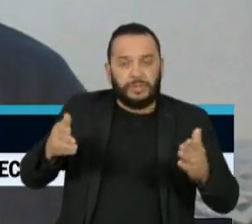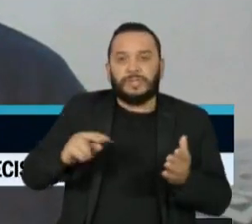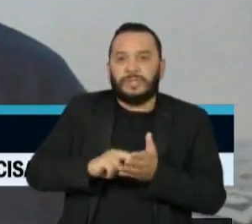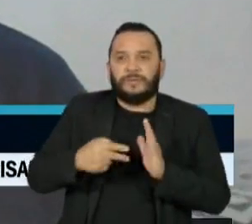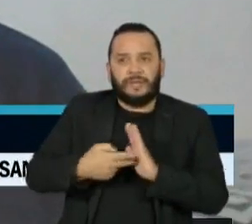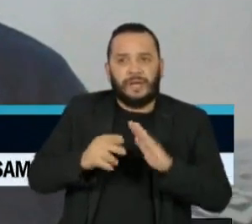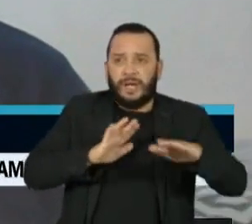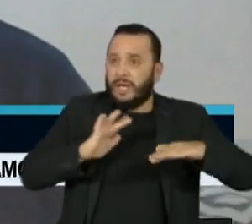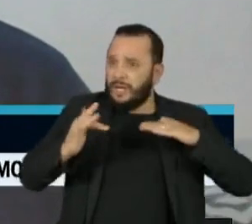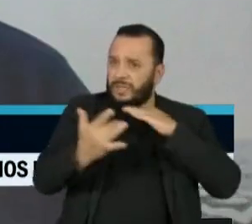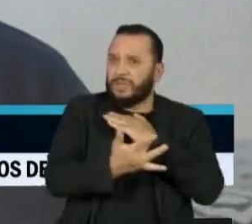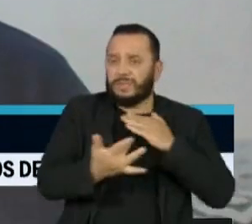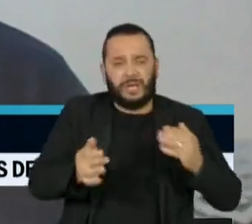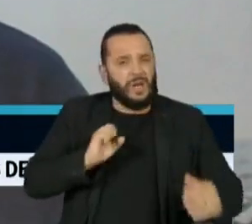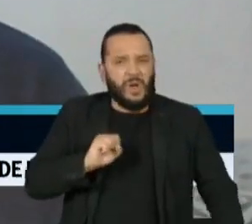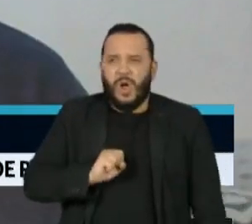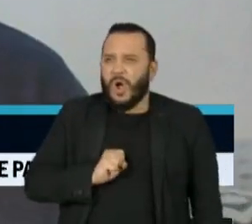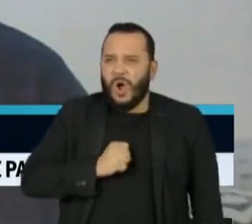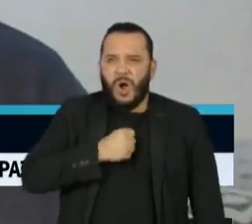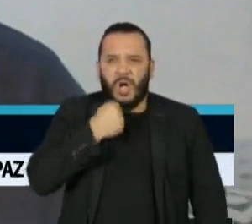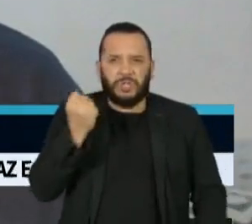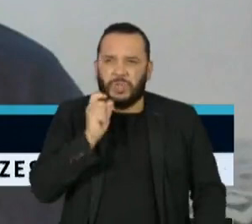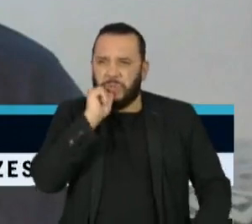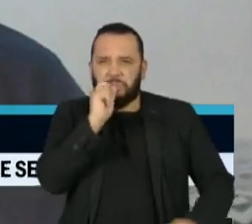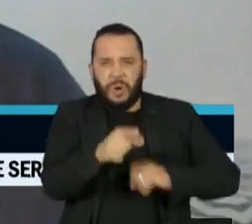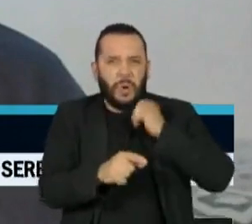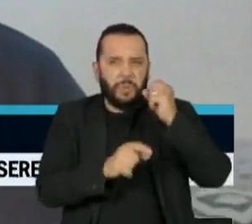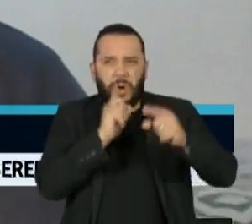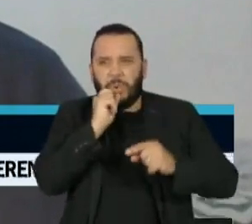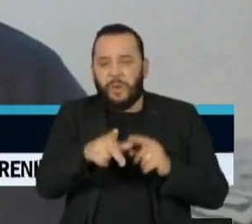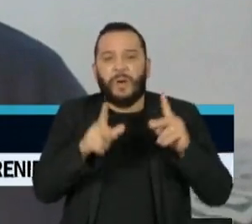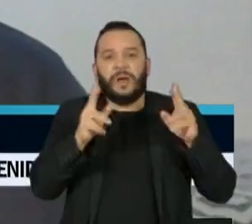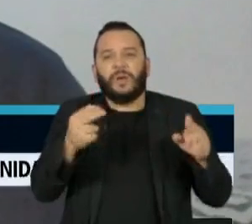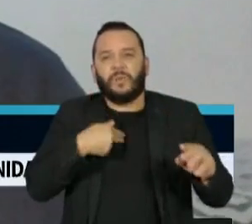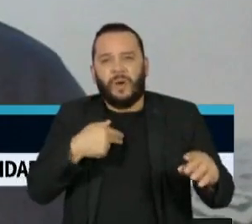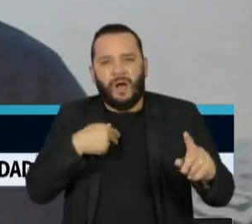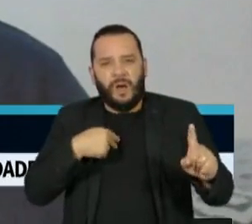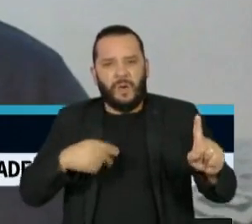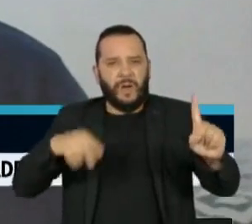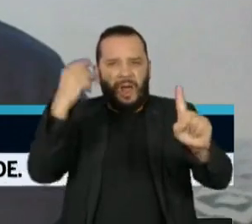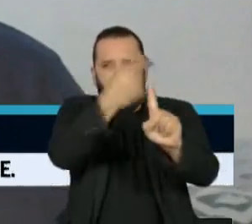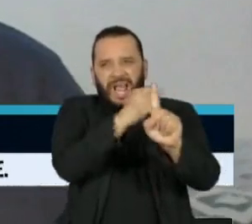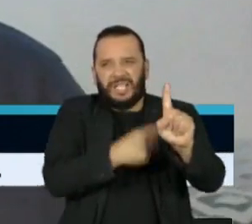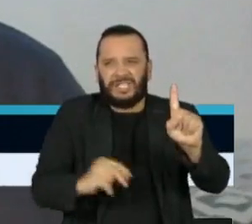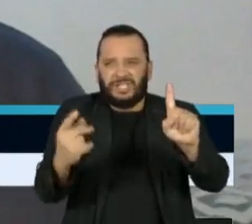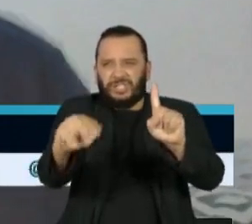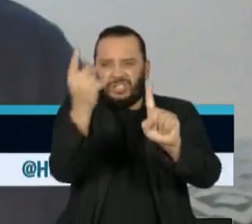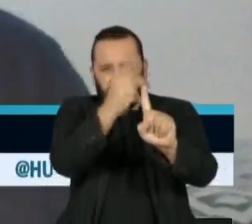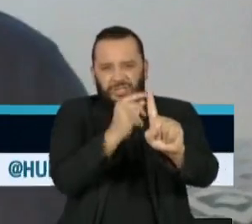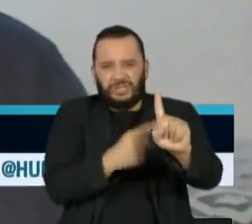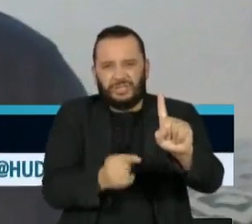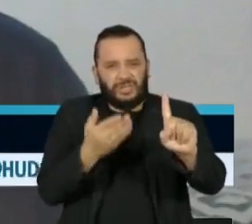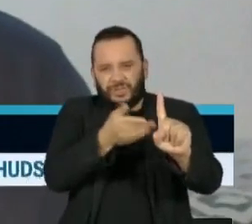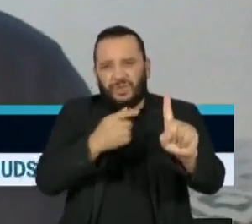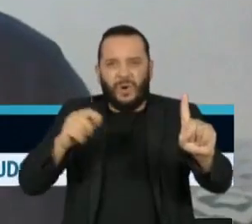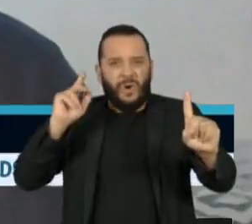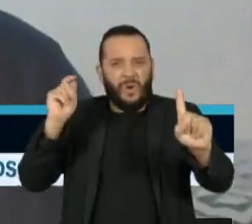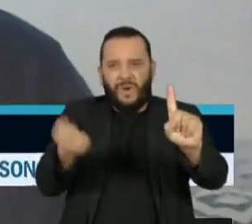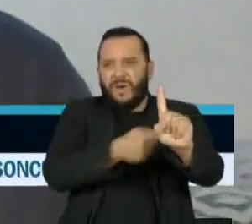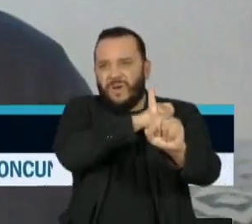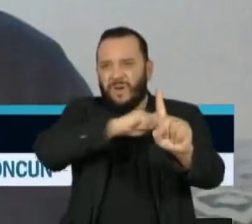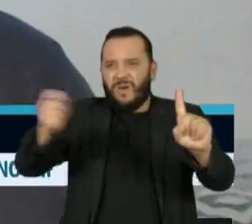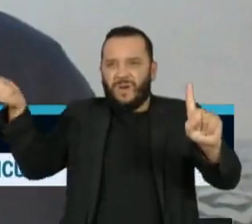ódio nas redes sociais, eles consistem em uma espécie de castigo ou um chicote